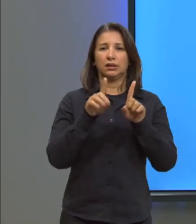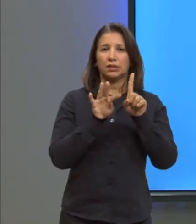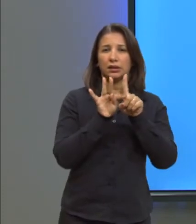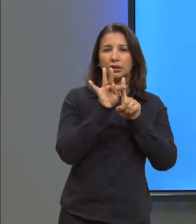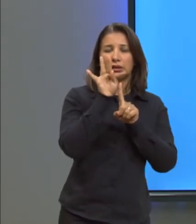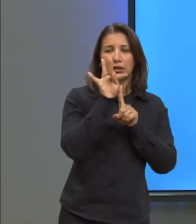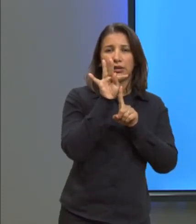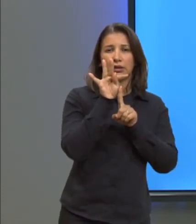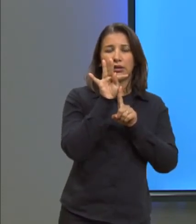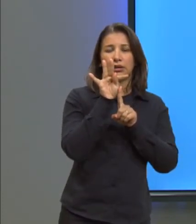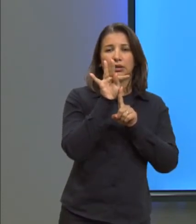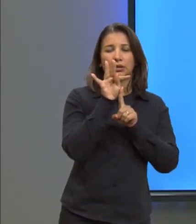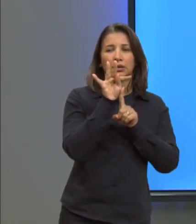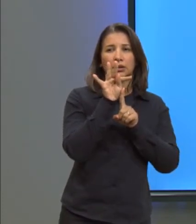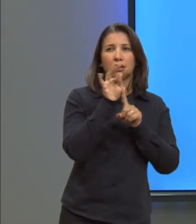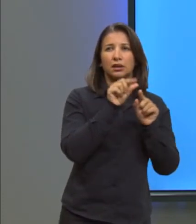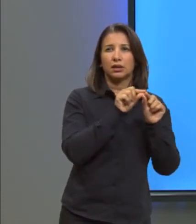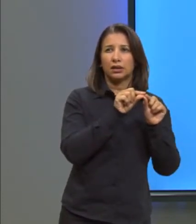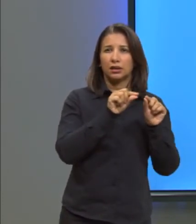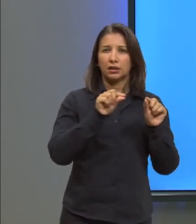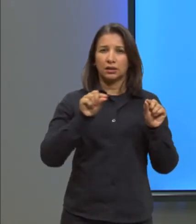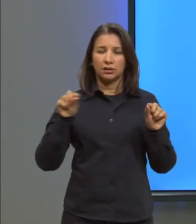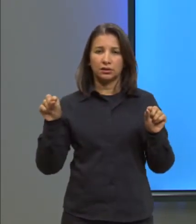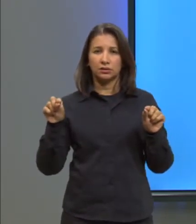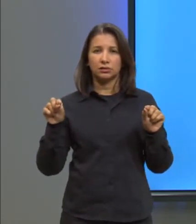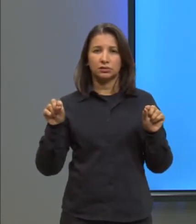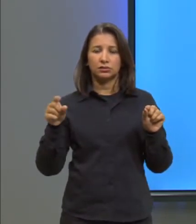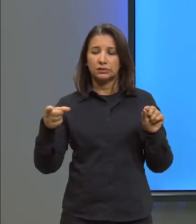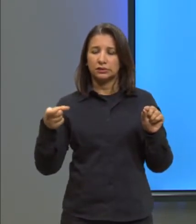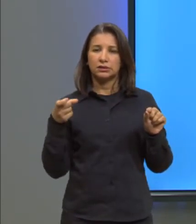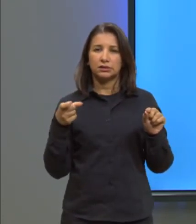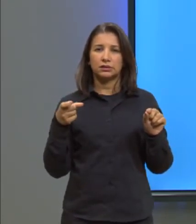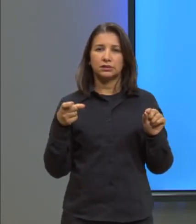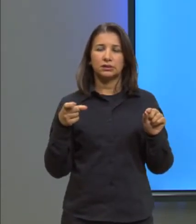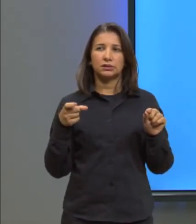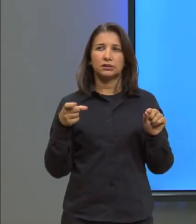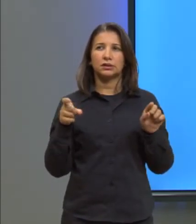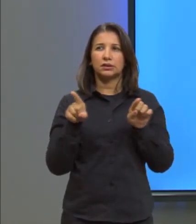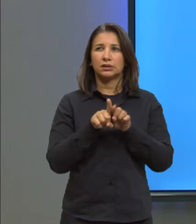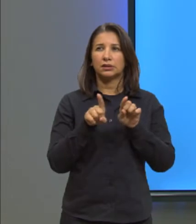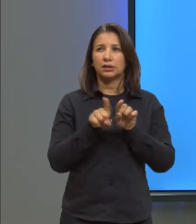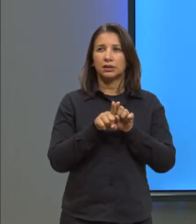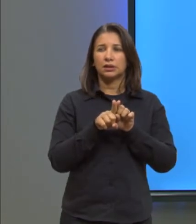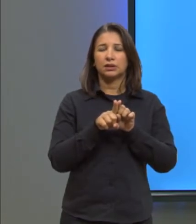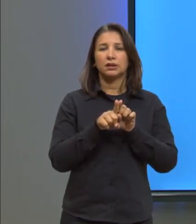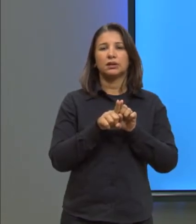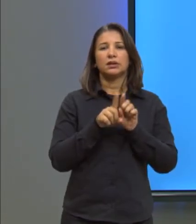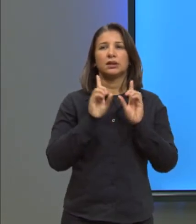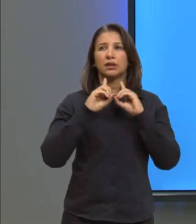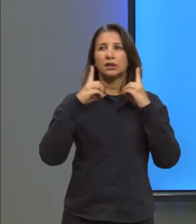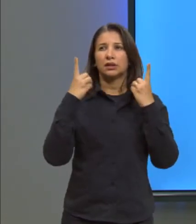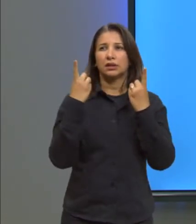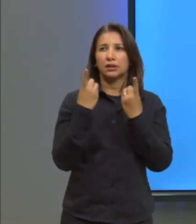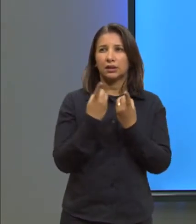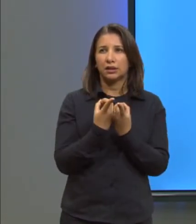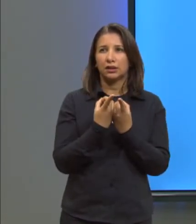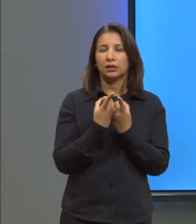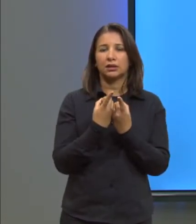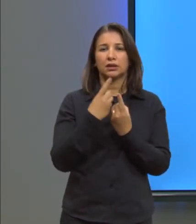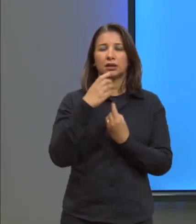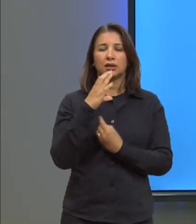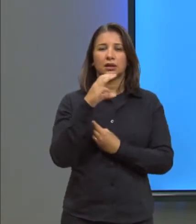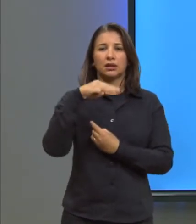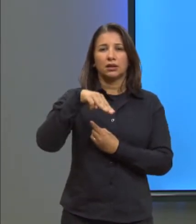no eixo X, no eixo horizontal, e a densidade em grama por centímetro cúbico no eixo vertical.